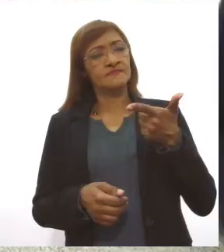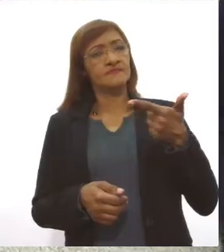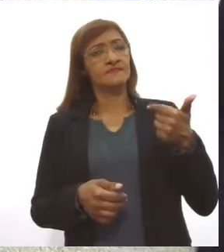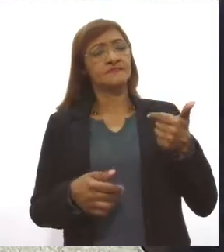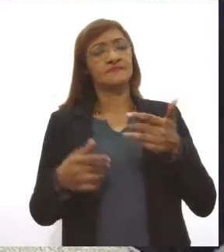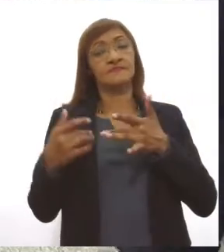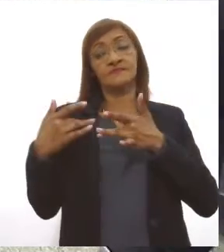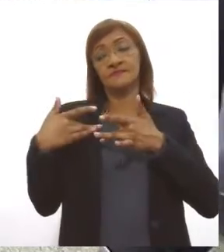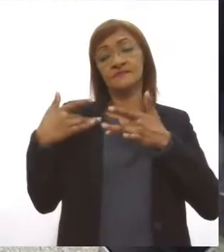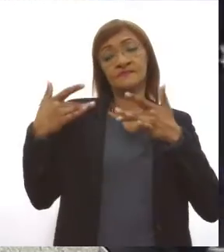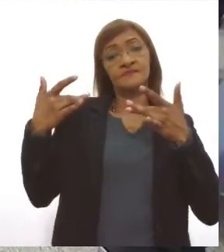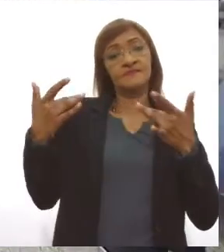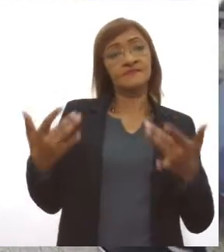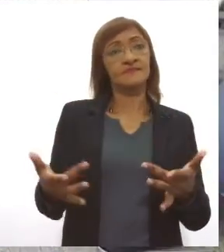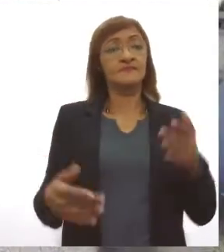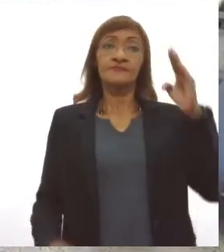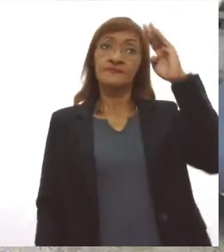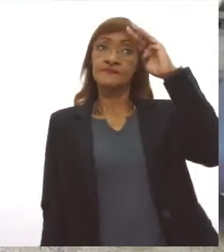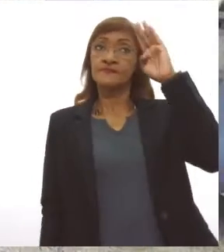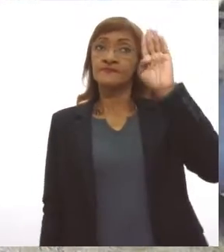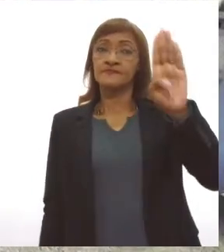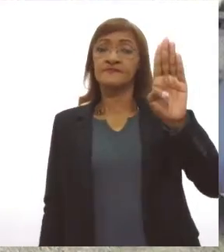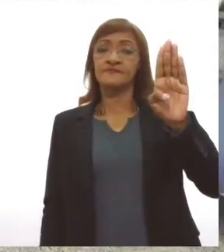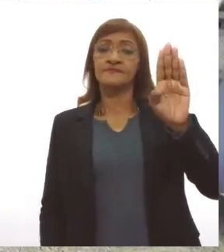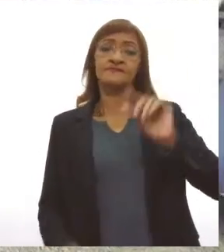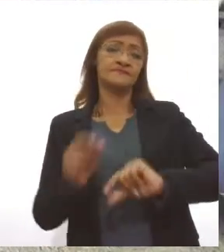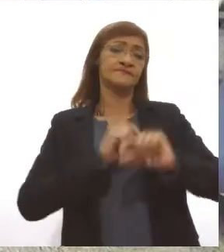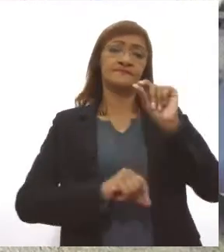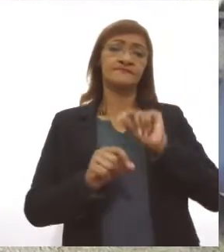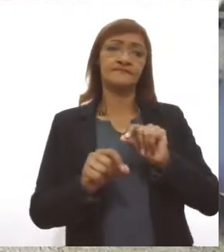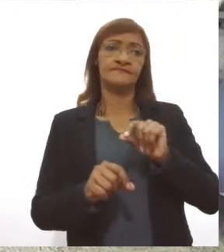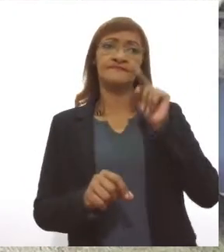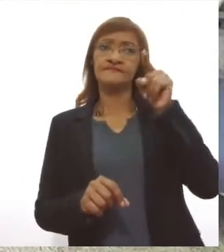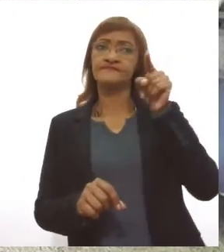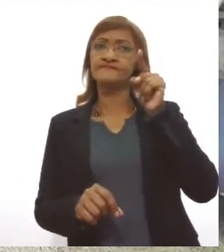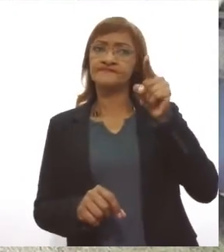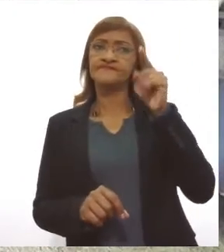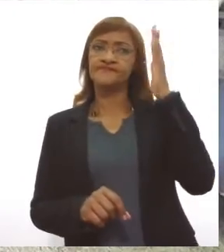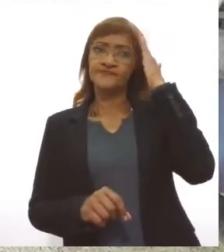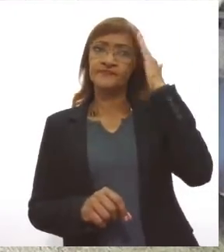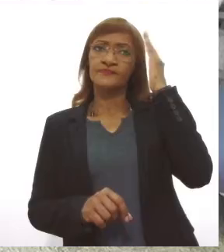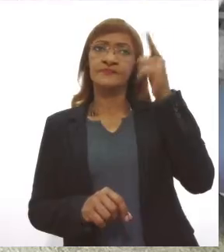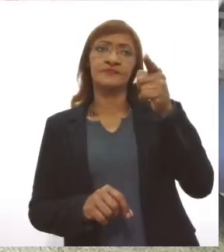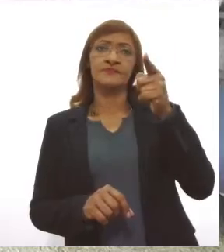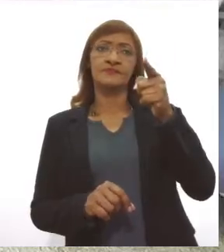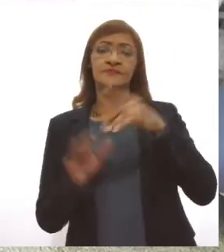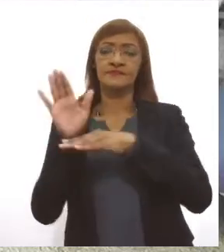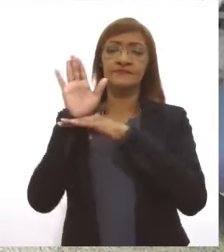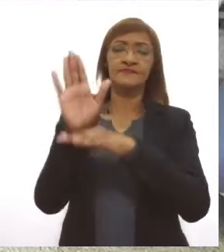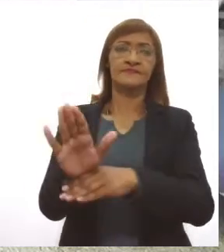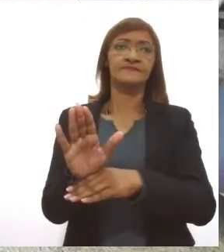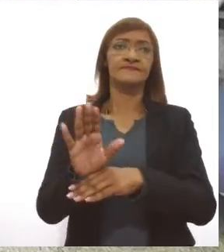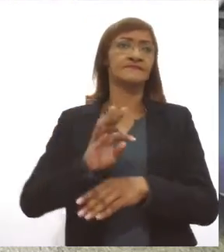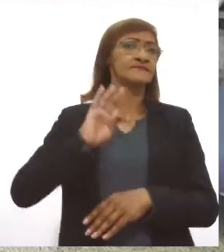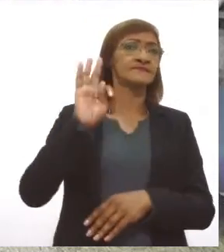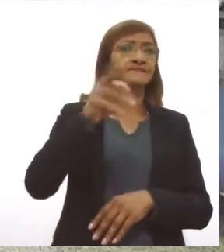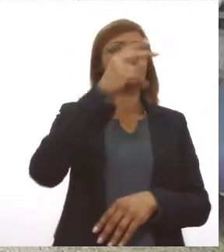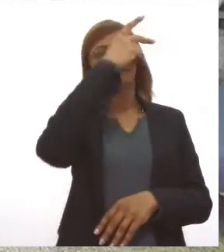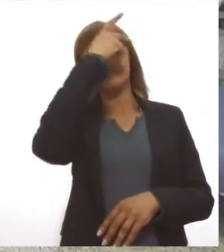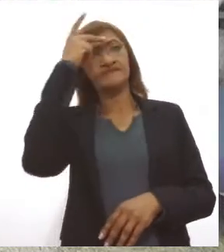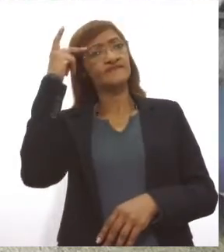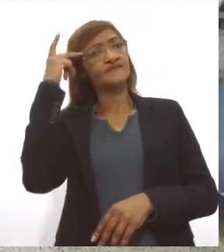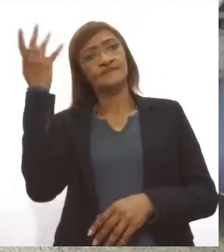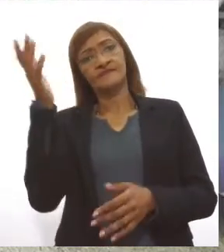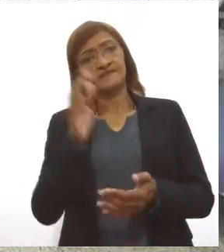altruísta. O principal benefício mesmo é você saber que vai ajudar alguém, independente de que seja um familiar ou um amigo,